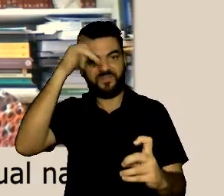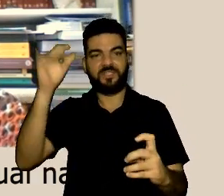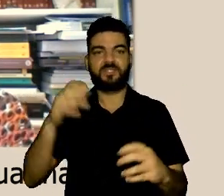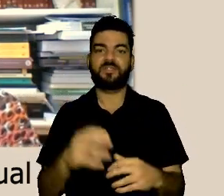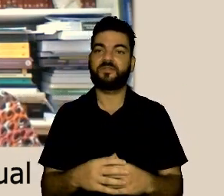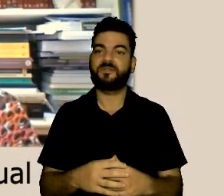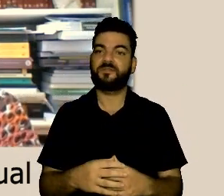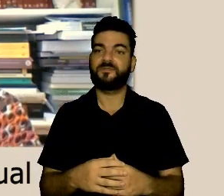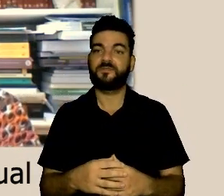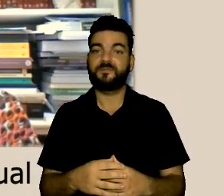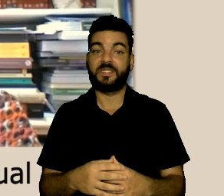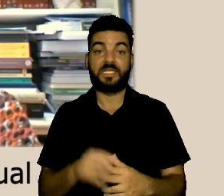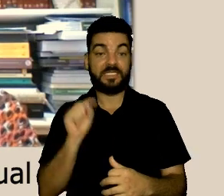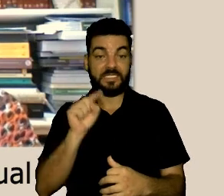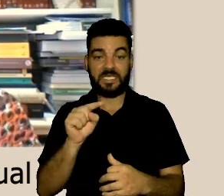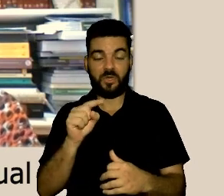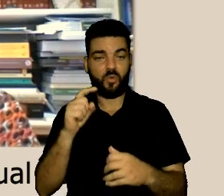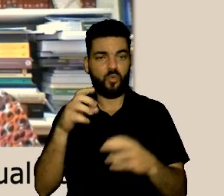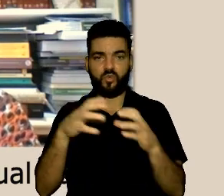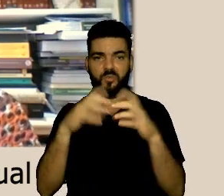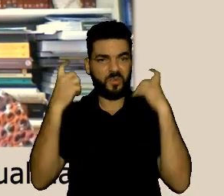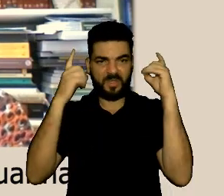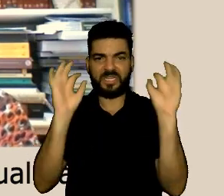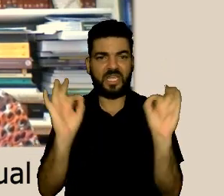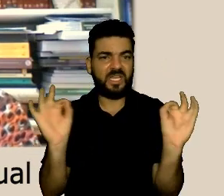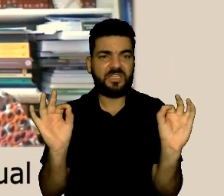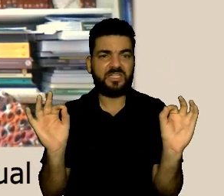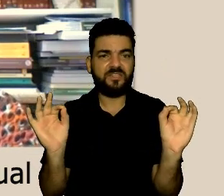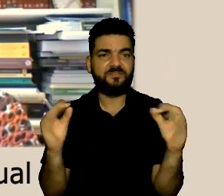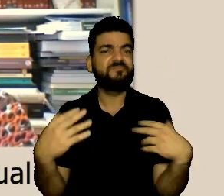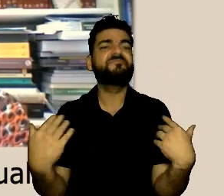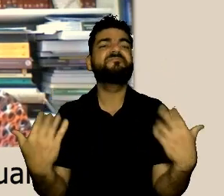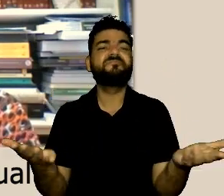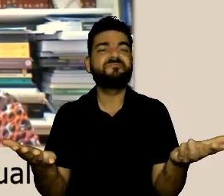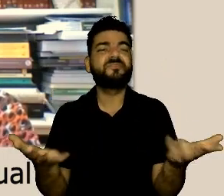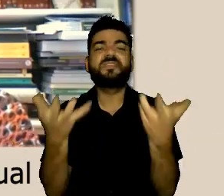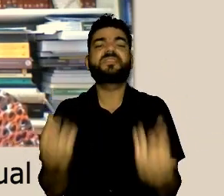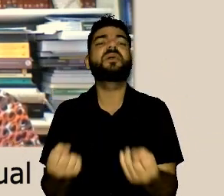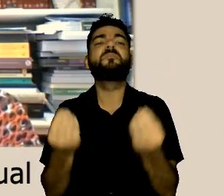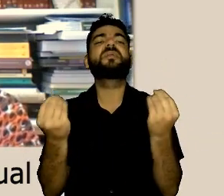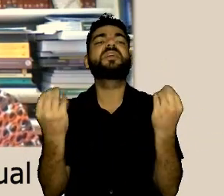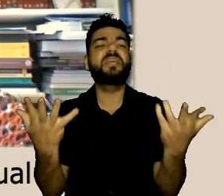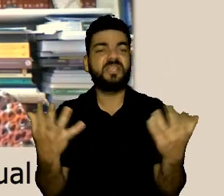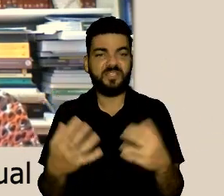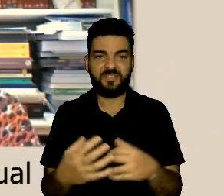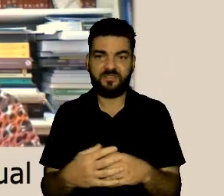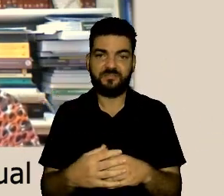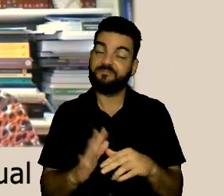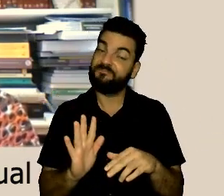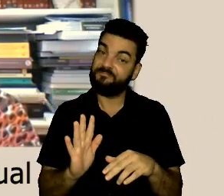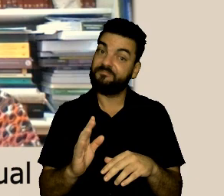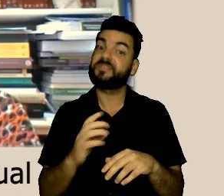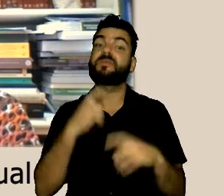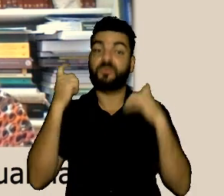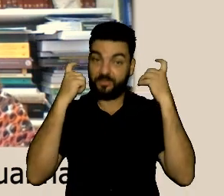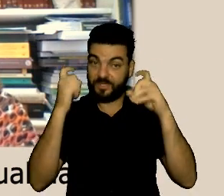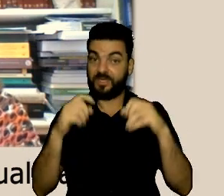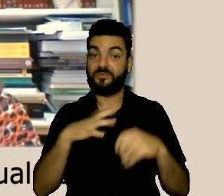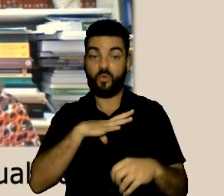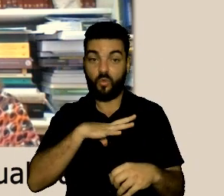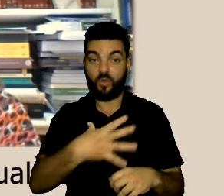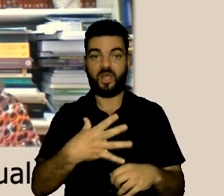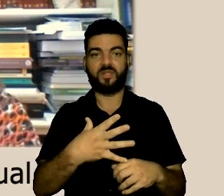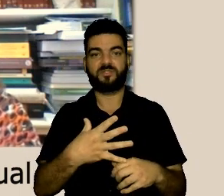valor de prevenção e combate ao assédio se ela não tiver isso como um valor né não